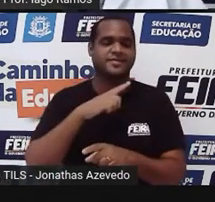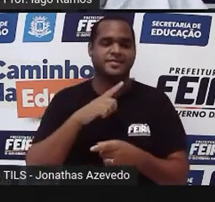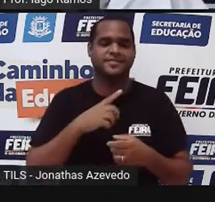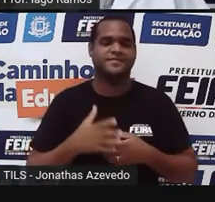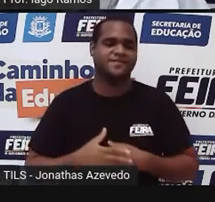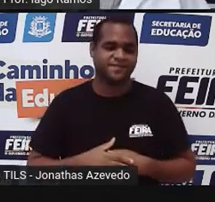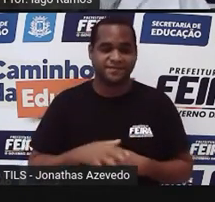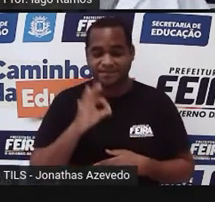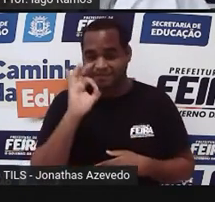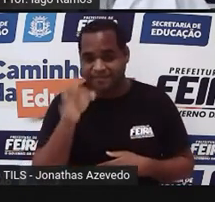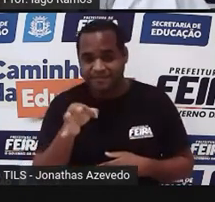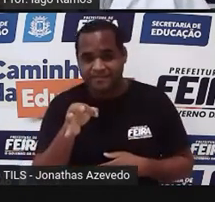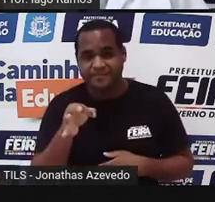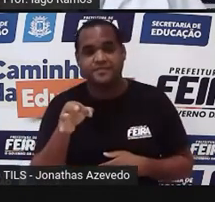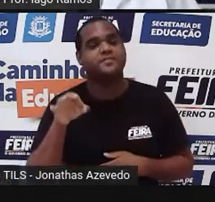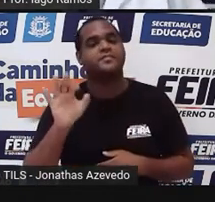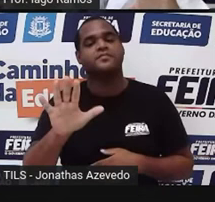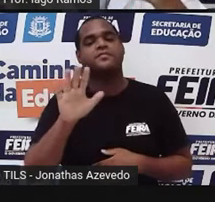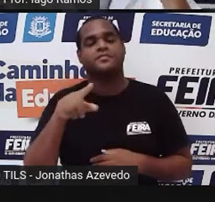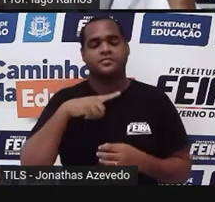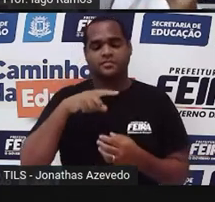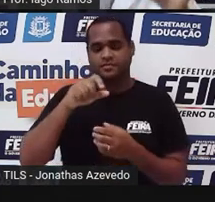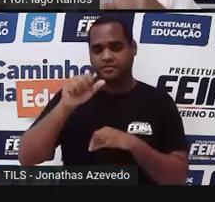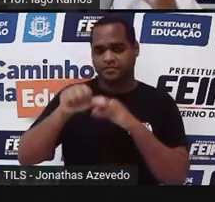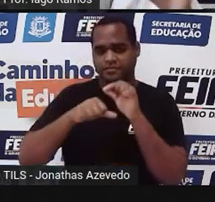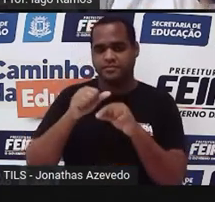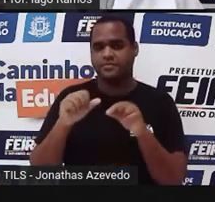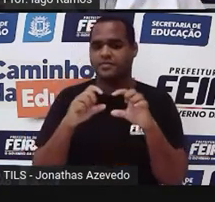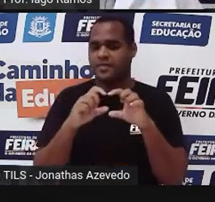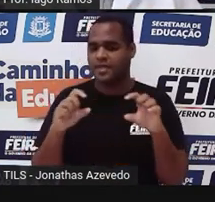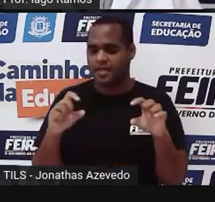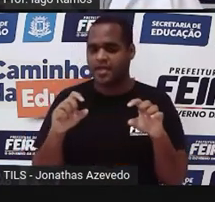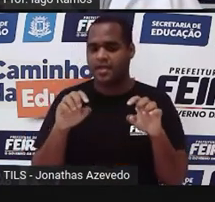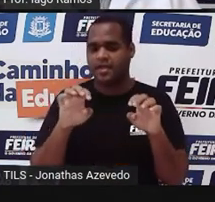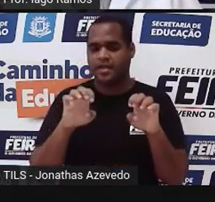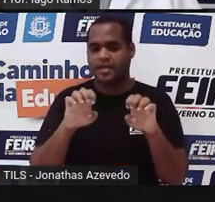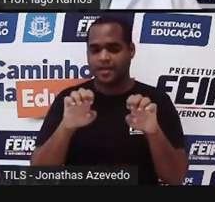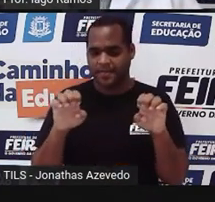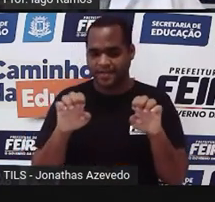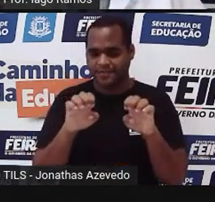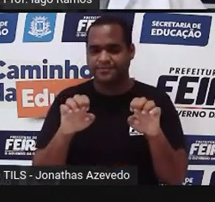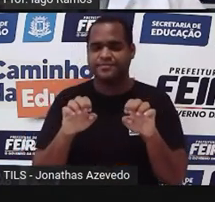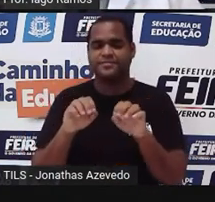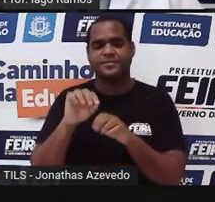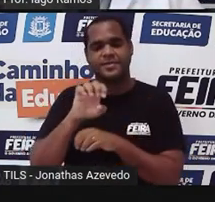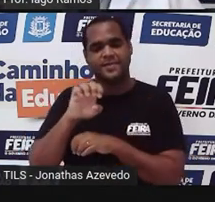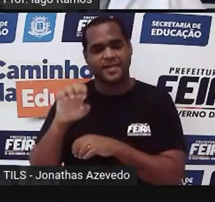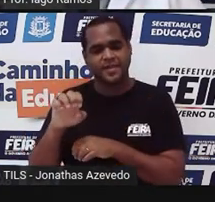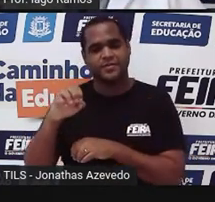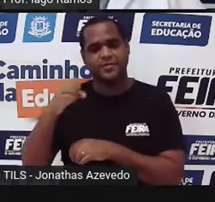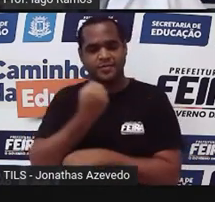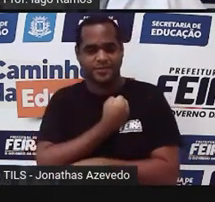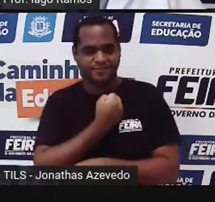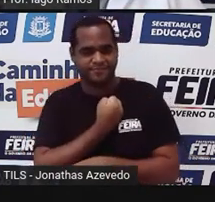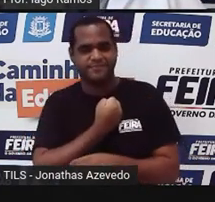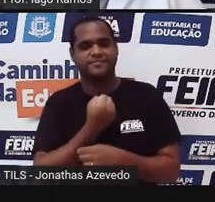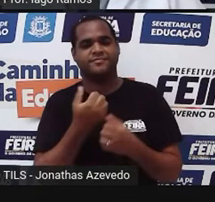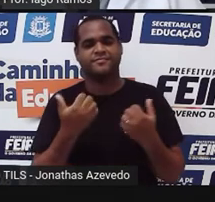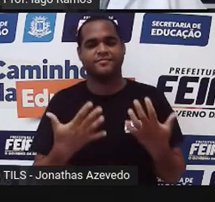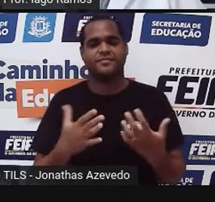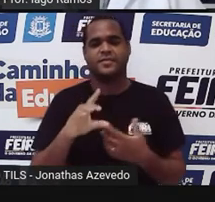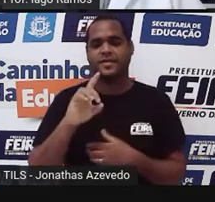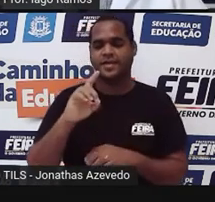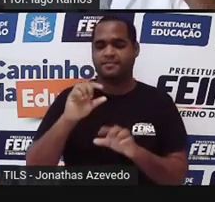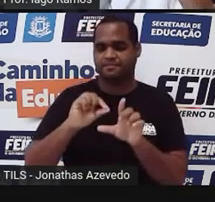Certo? Mas, se a gente escrever uma formulazinha, uma expressãozinha para a área do losango, é essa aqui. Esse